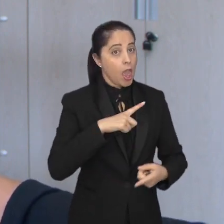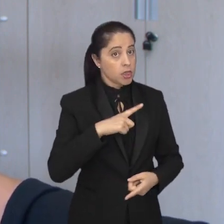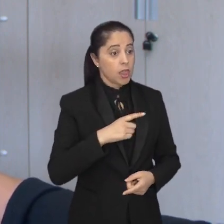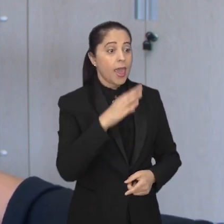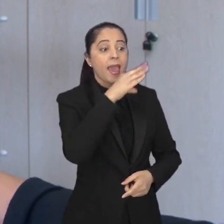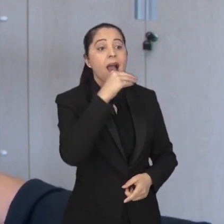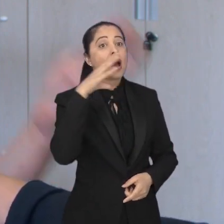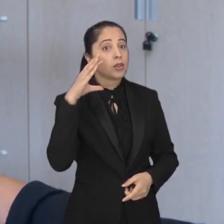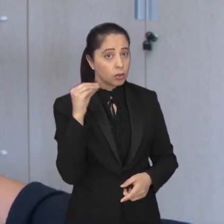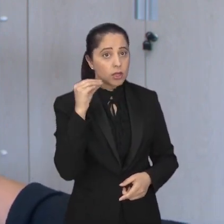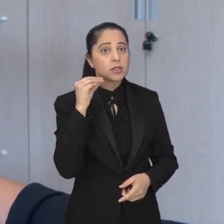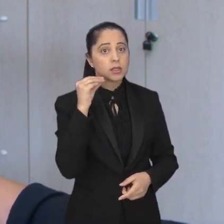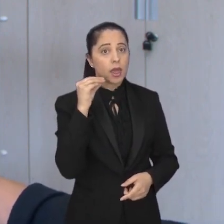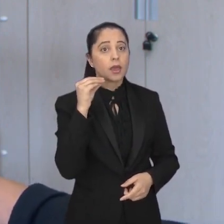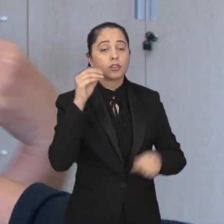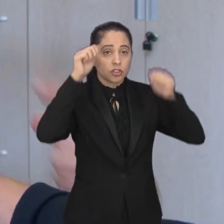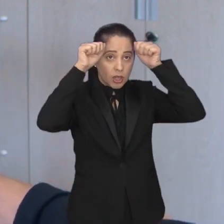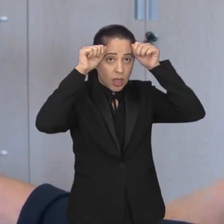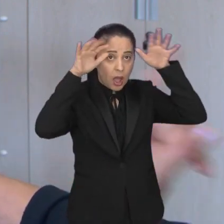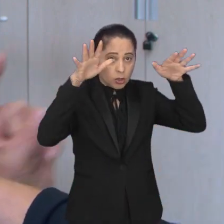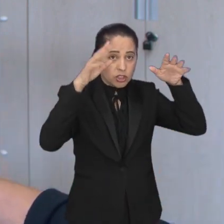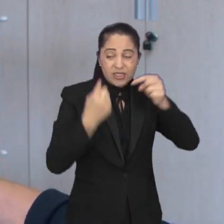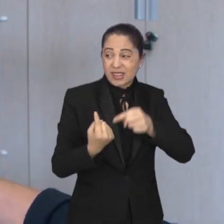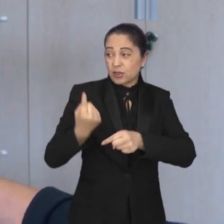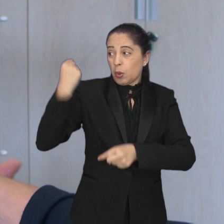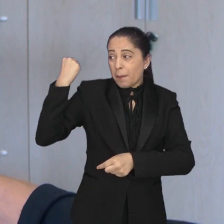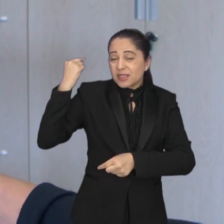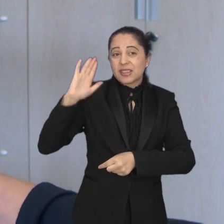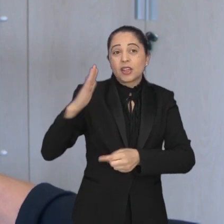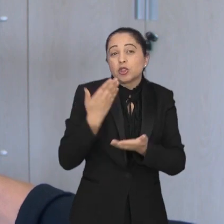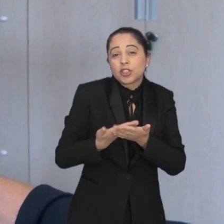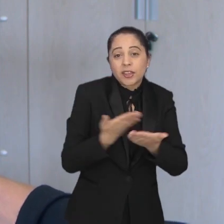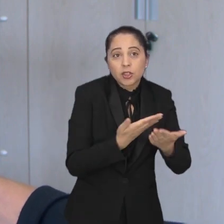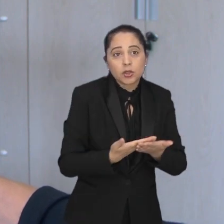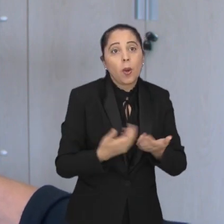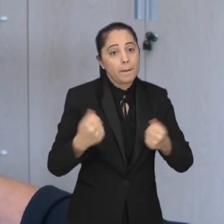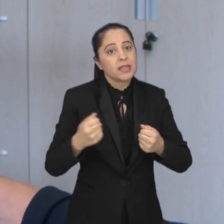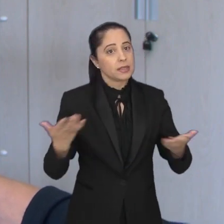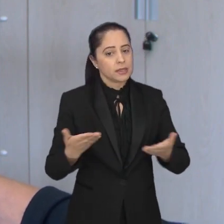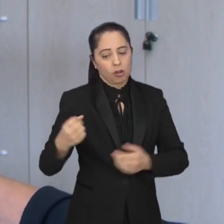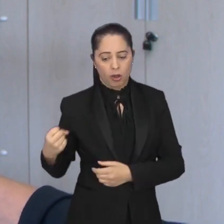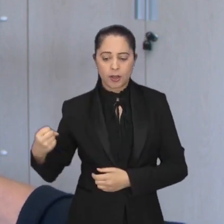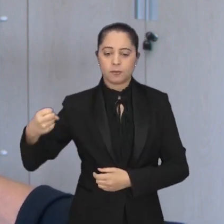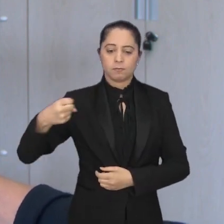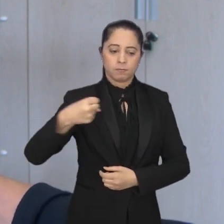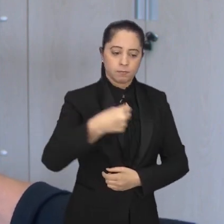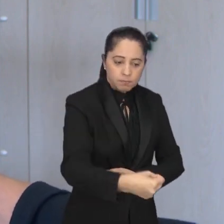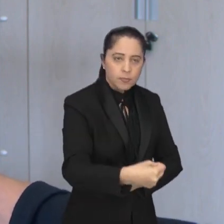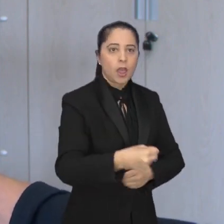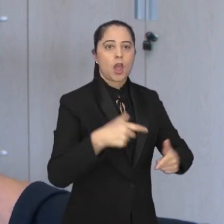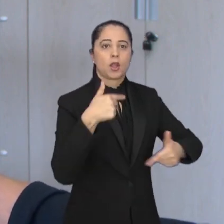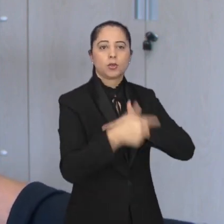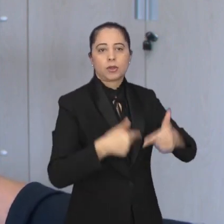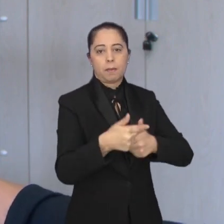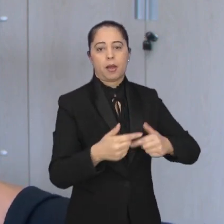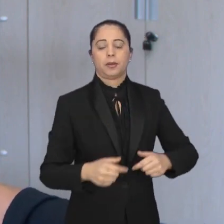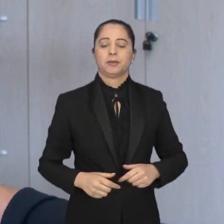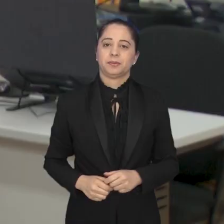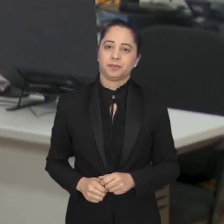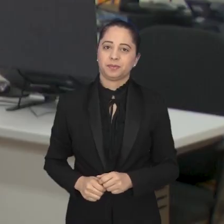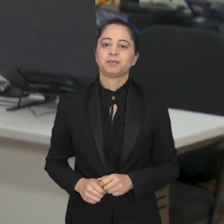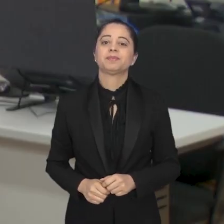adolescentes que passaram lá atrás pela entidade, que hoje estão aí e nós precisamos dar essa